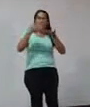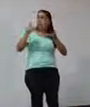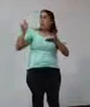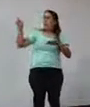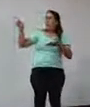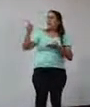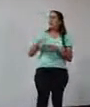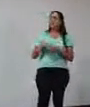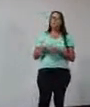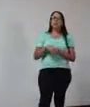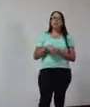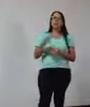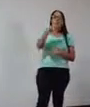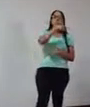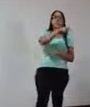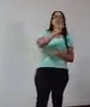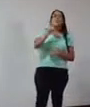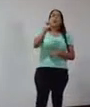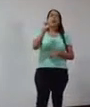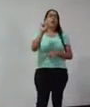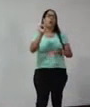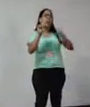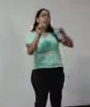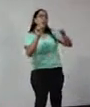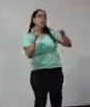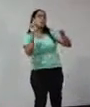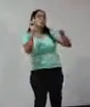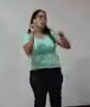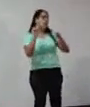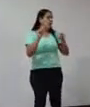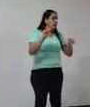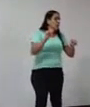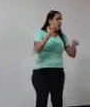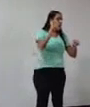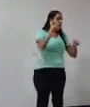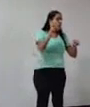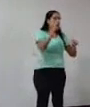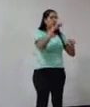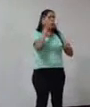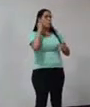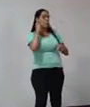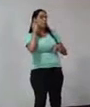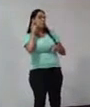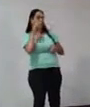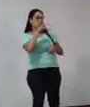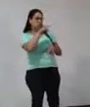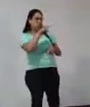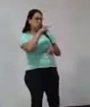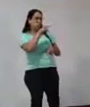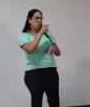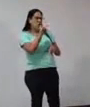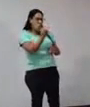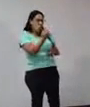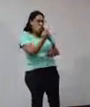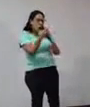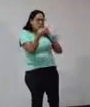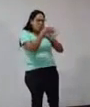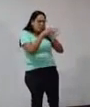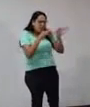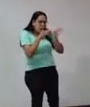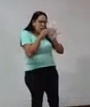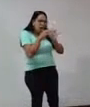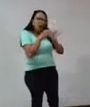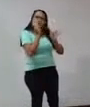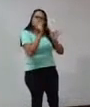o que é o nome glia em grego. E por que se pensava que elas eram só uma célula como cola.